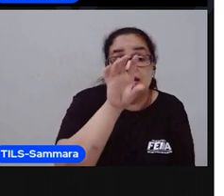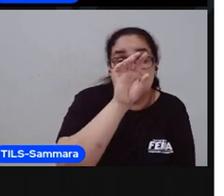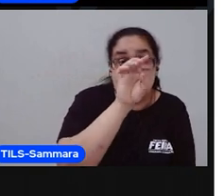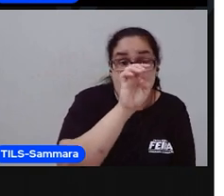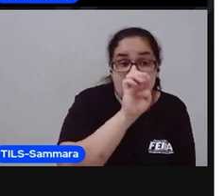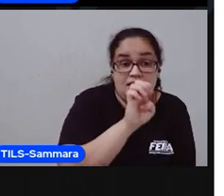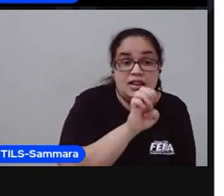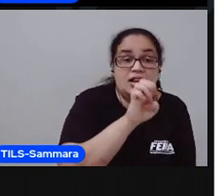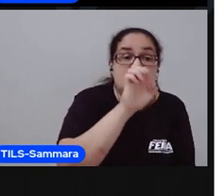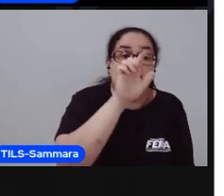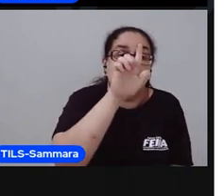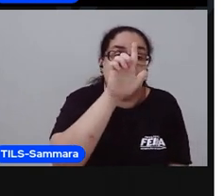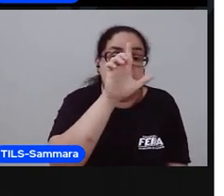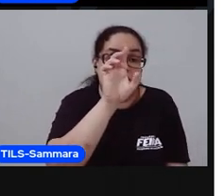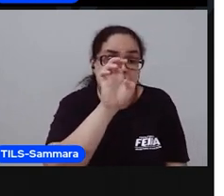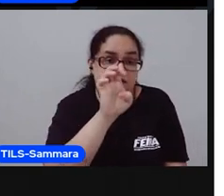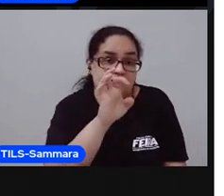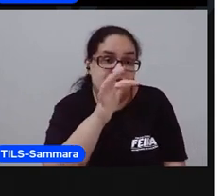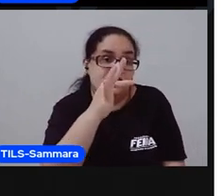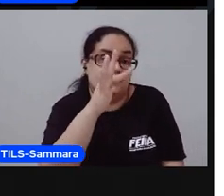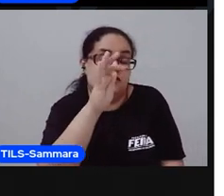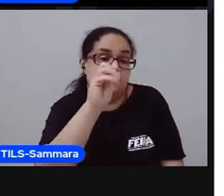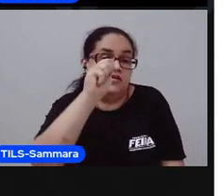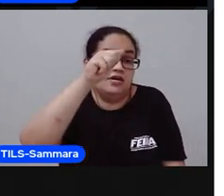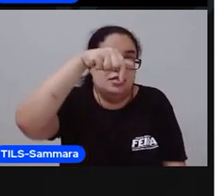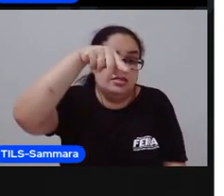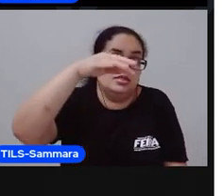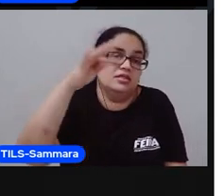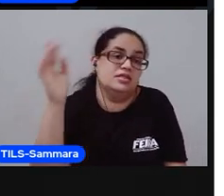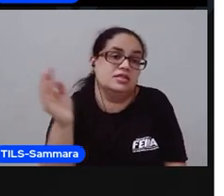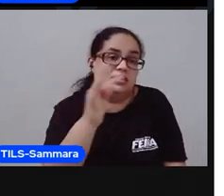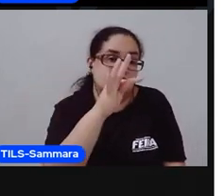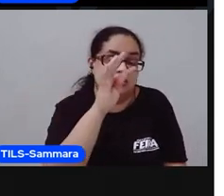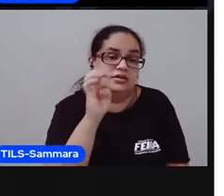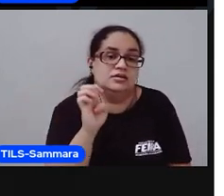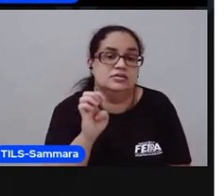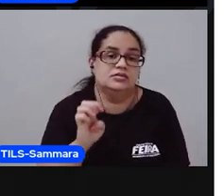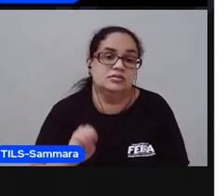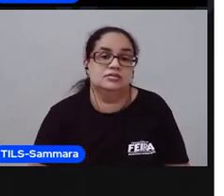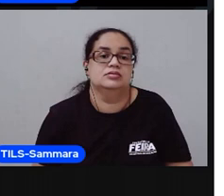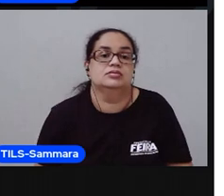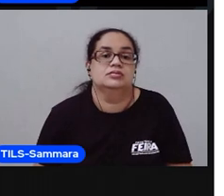E-L-E-F-A-N-T-E